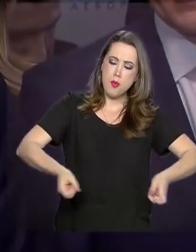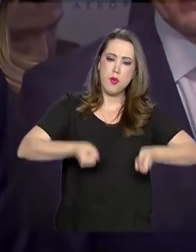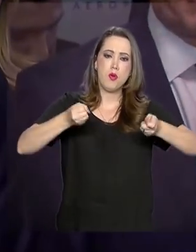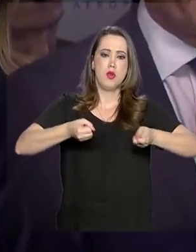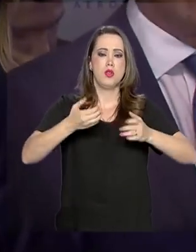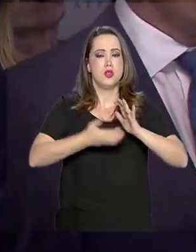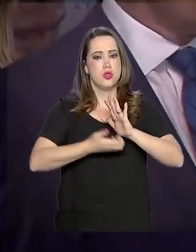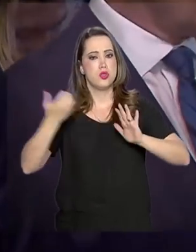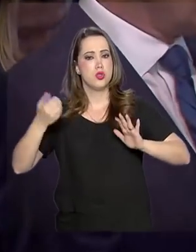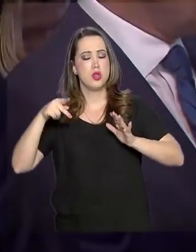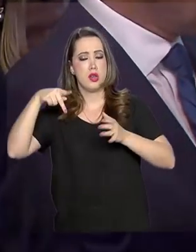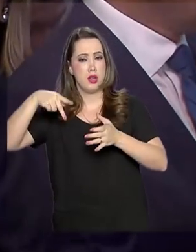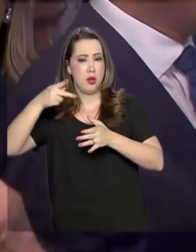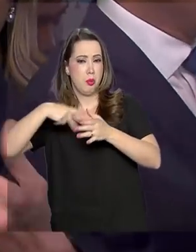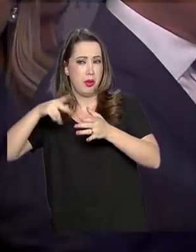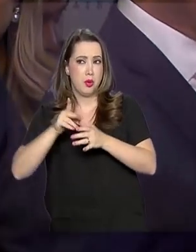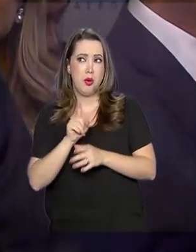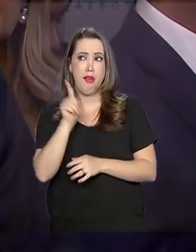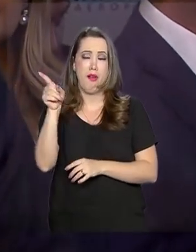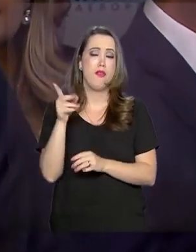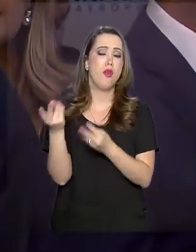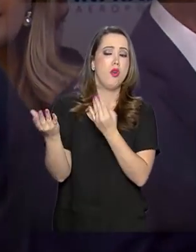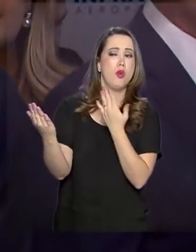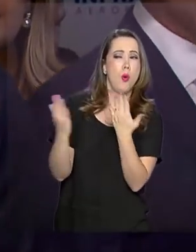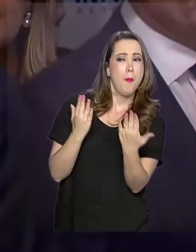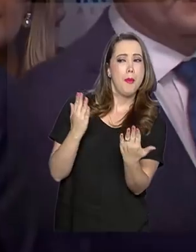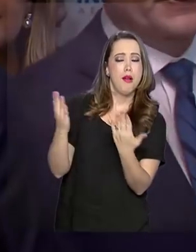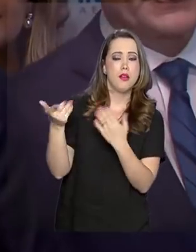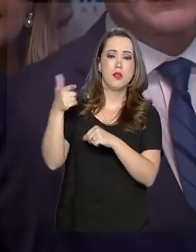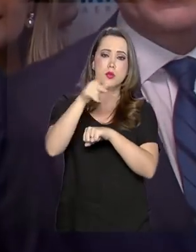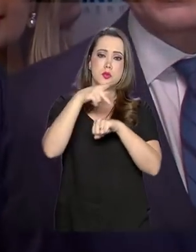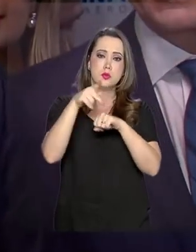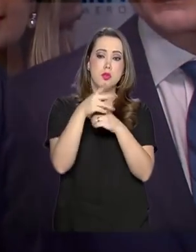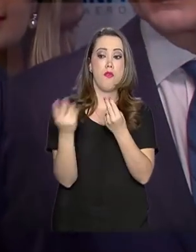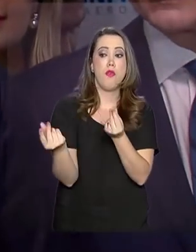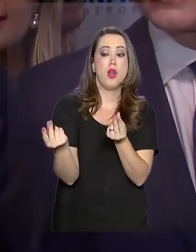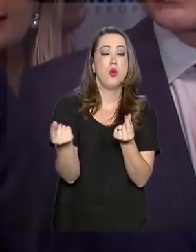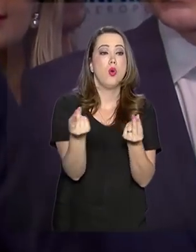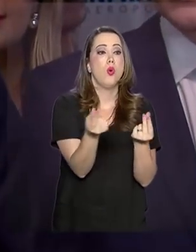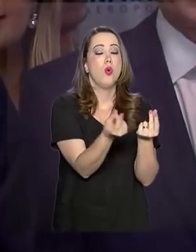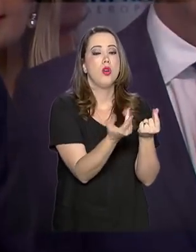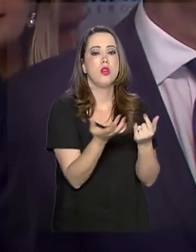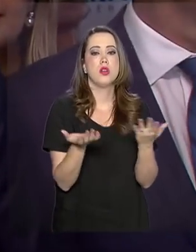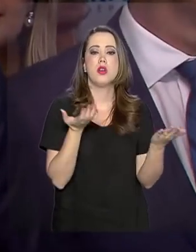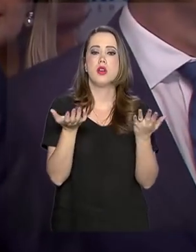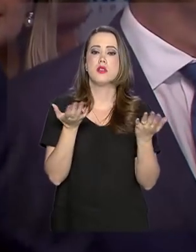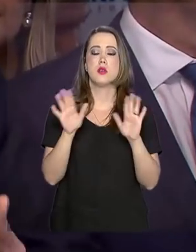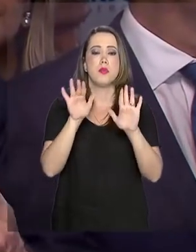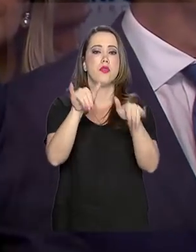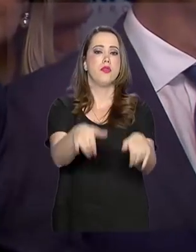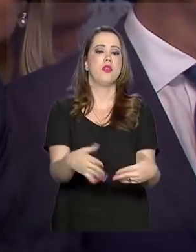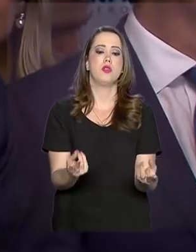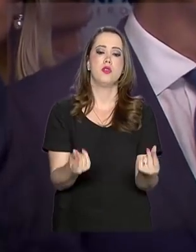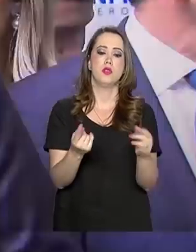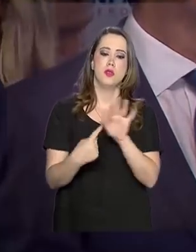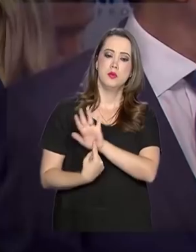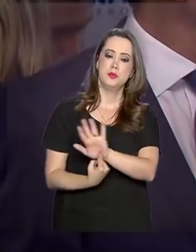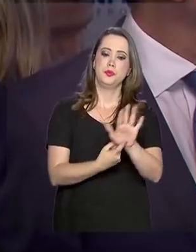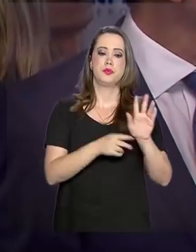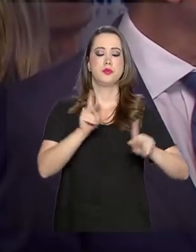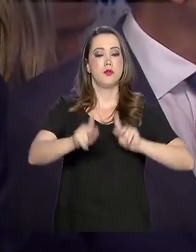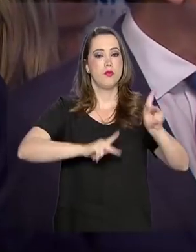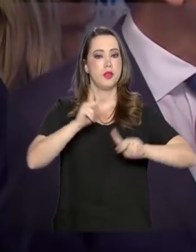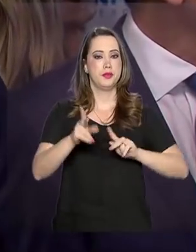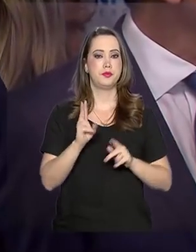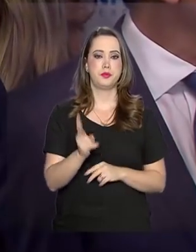tirado aqui do Brasil, quanto custa lá fora, onde é que nós refinamos, a que preço, a que custa. Eu quero o custo final. Mostrar para a população